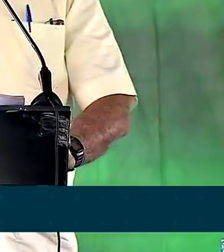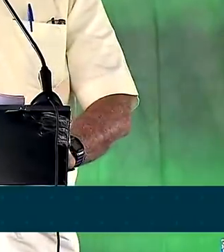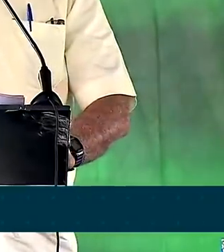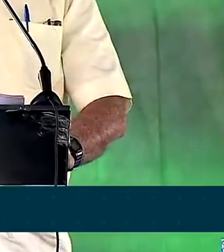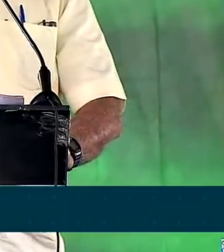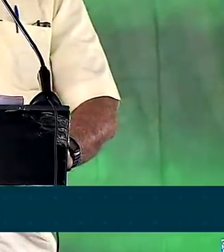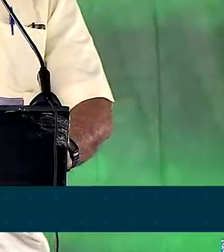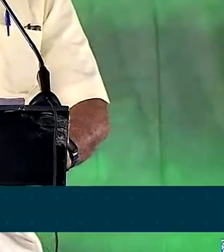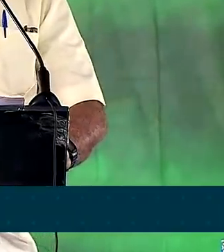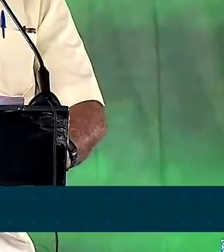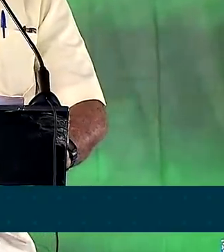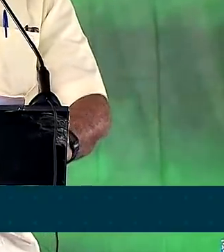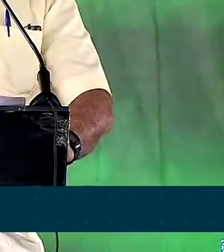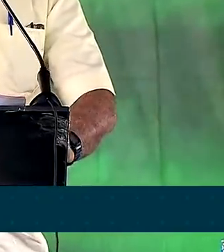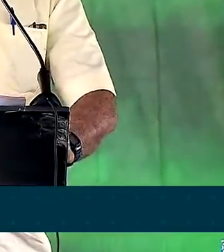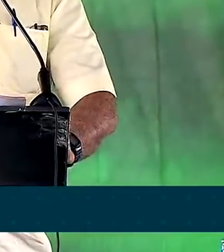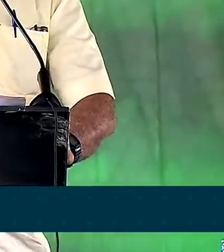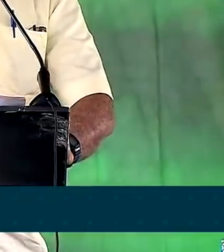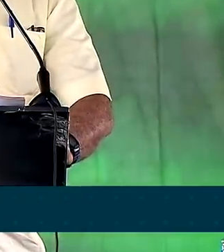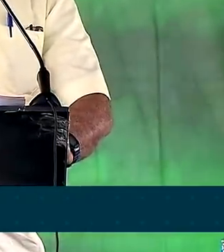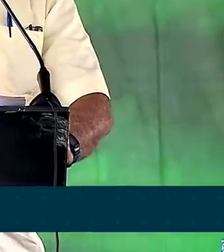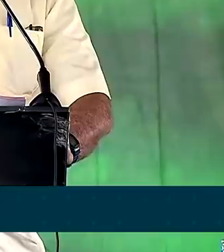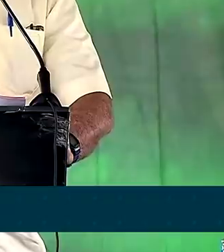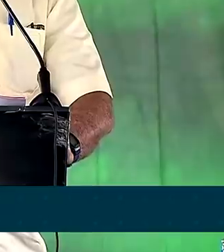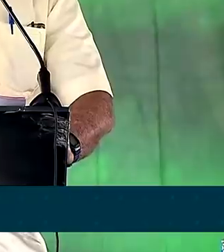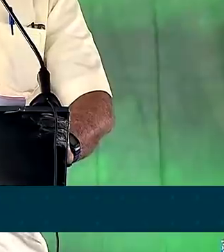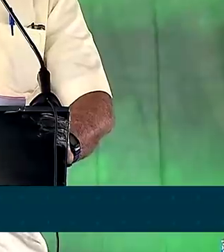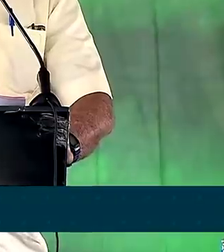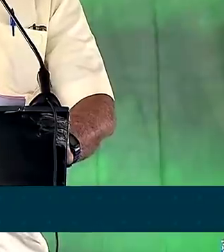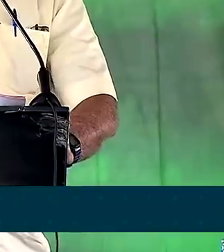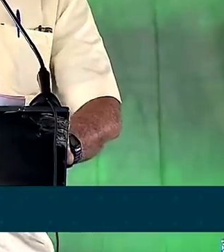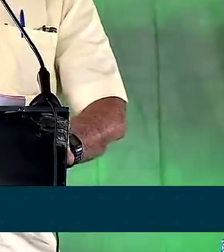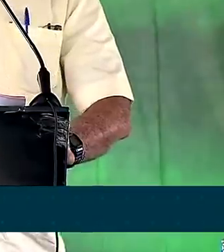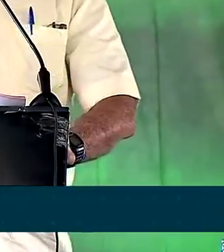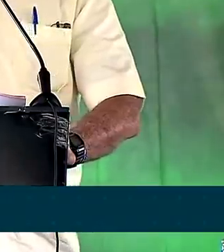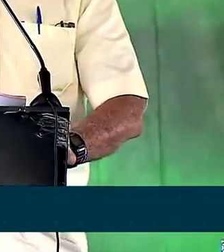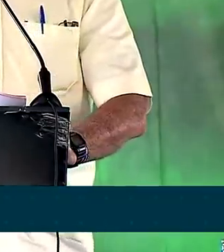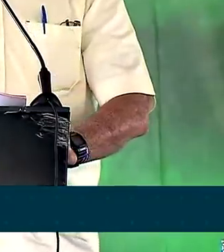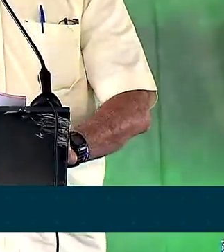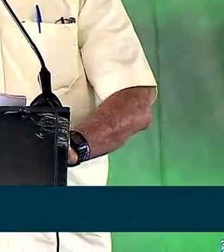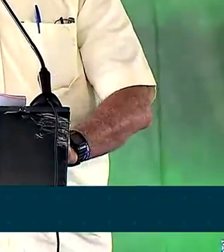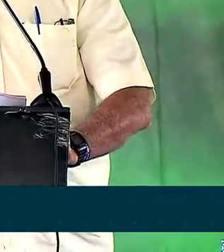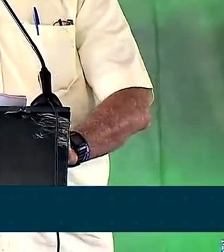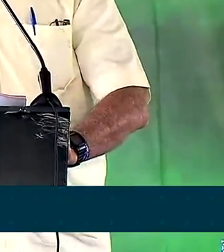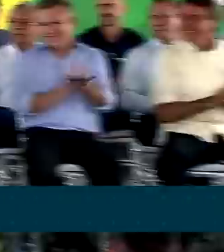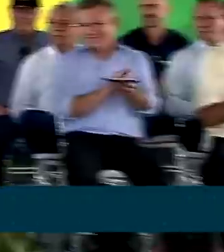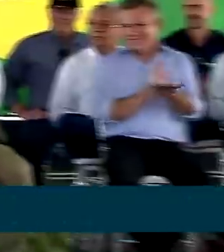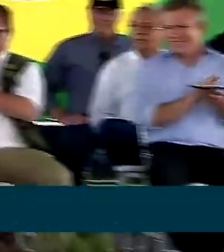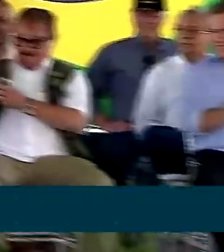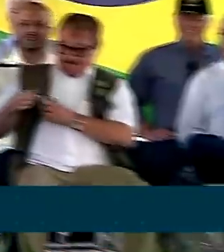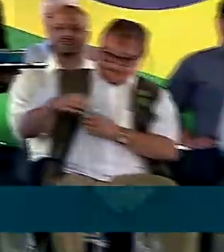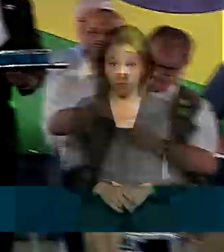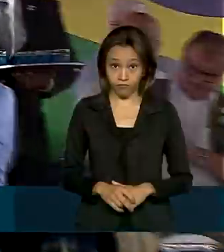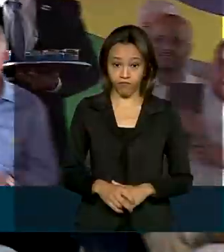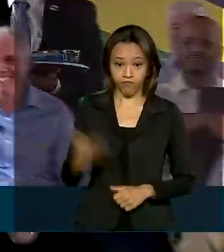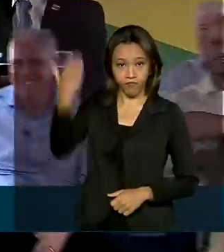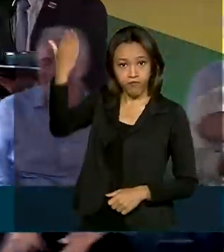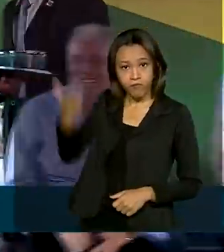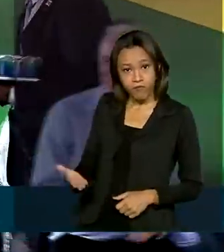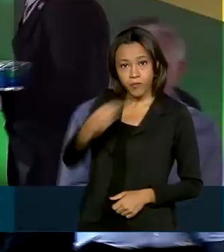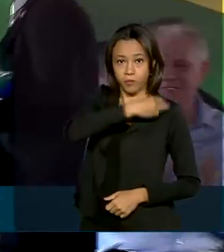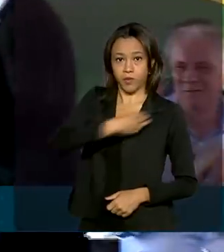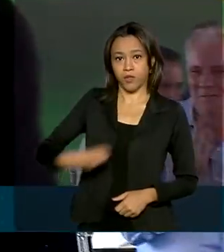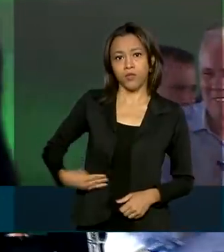década, nós com toda certeza, passaremos a alimentar quase 3 bilhões de pessoas no mundo. O ministro Tarcísio